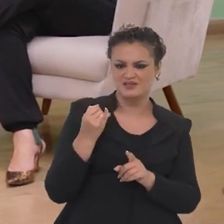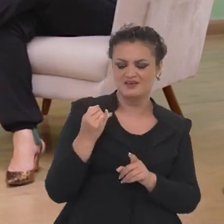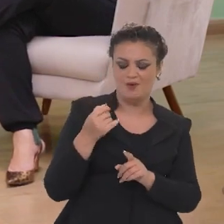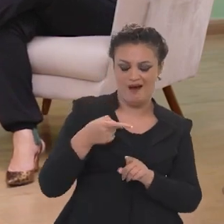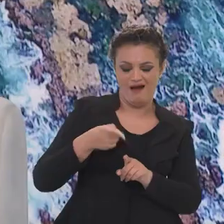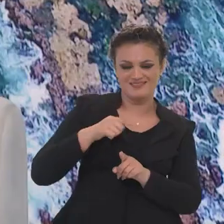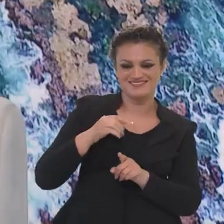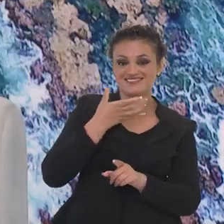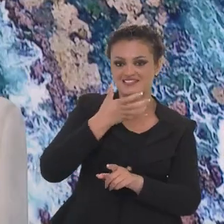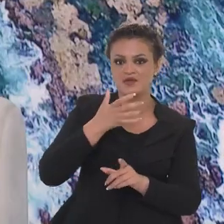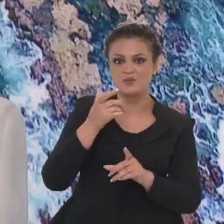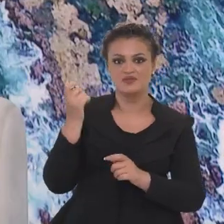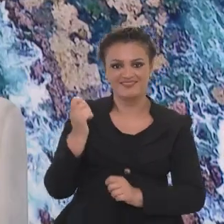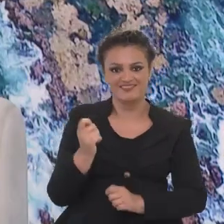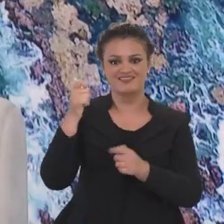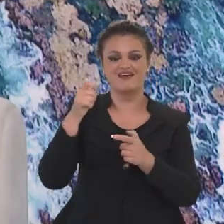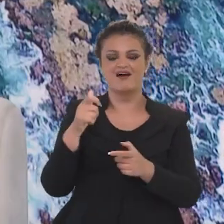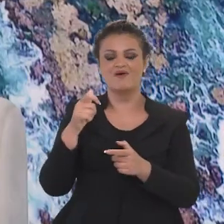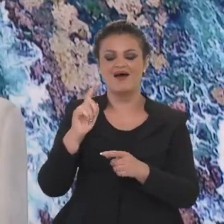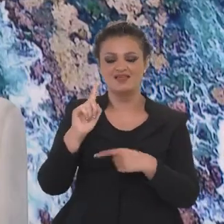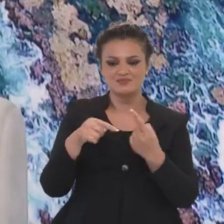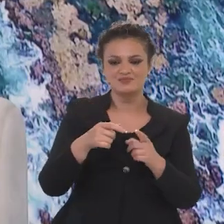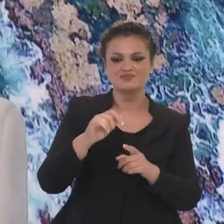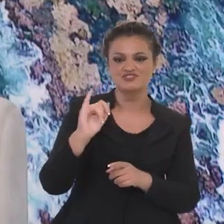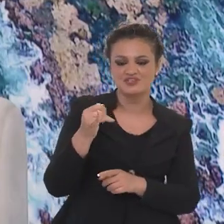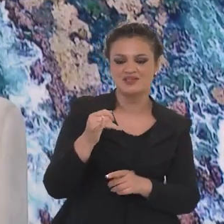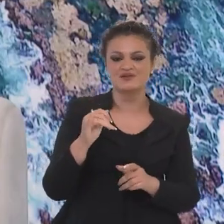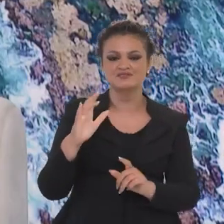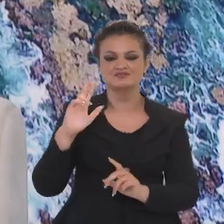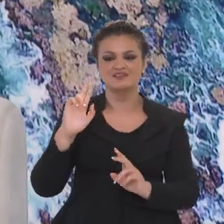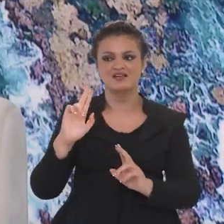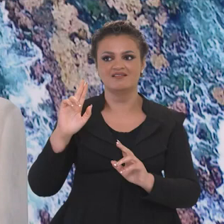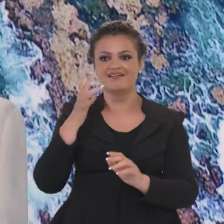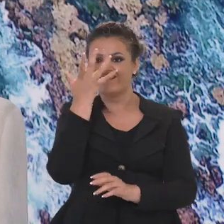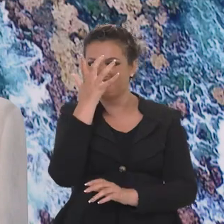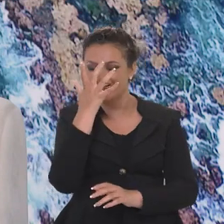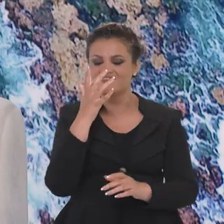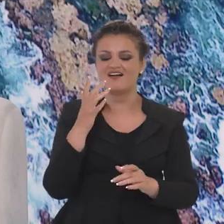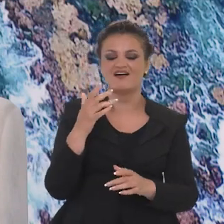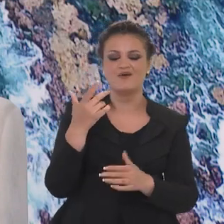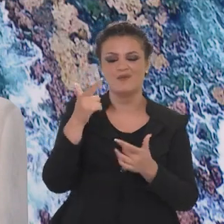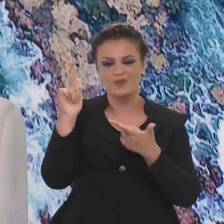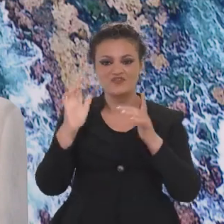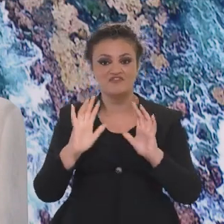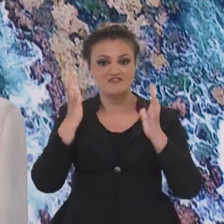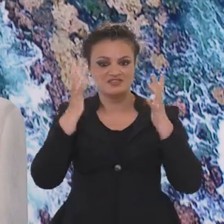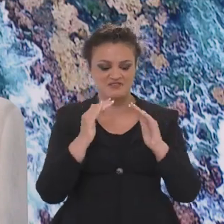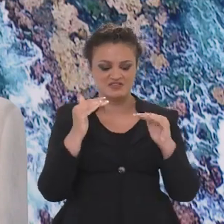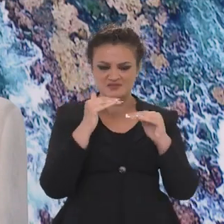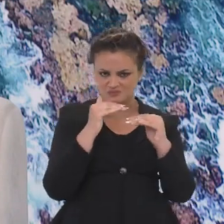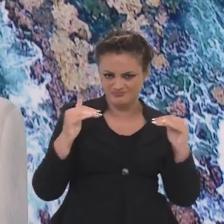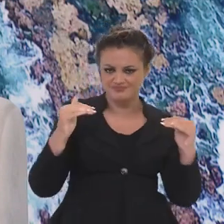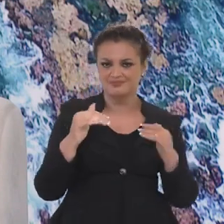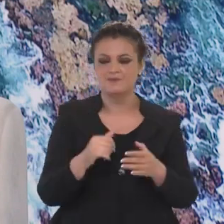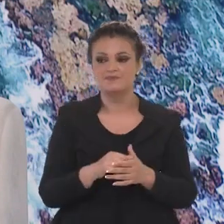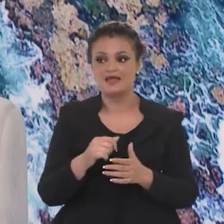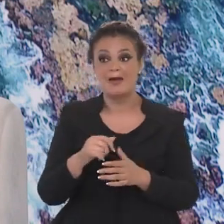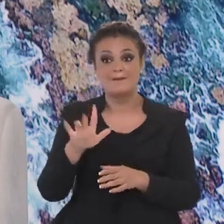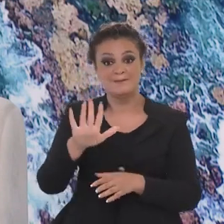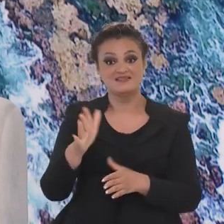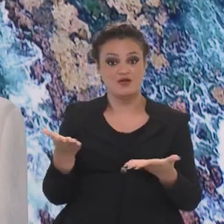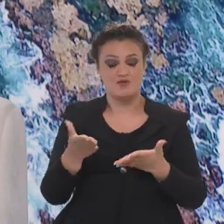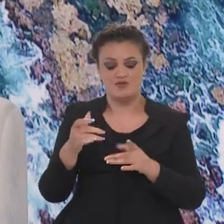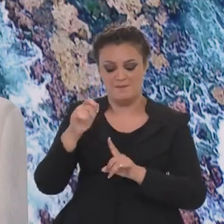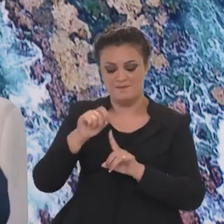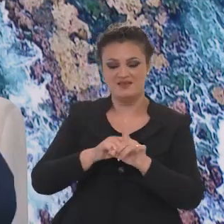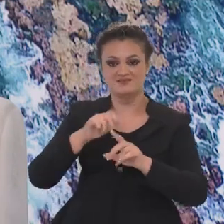do ano você tem carnaval, tem réveillon, você tem datas que são datas muito chamativas, né? A gente precisa conseguir manter algo mais linear. Então, por